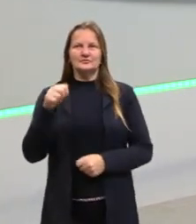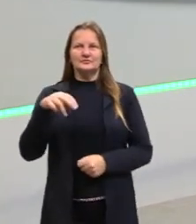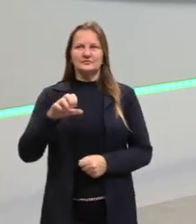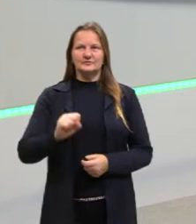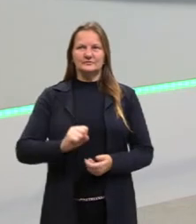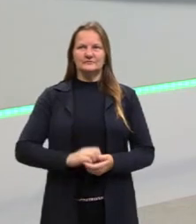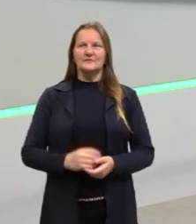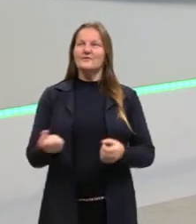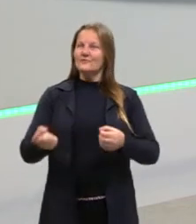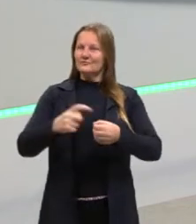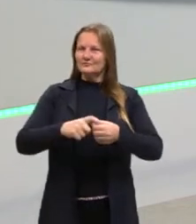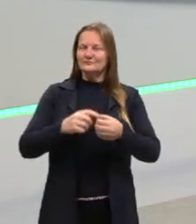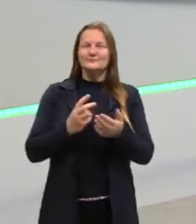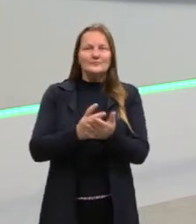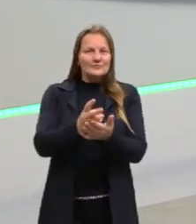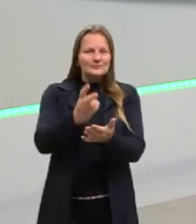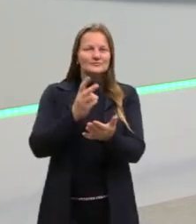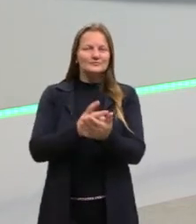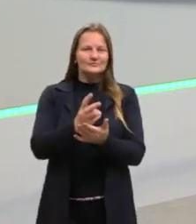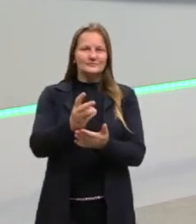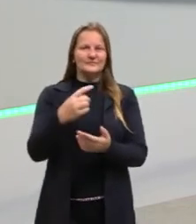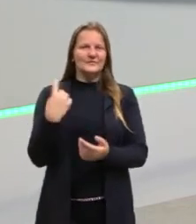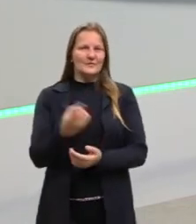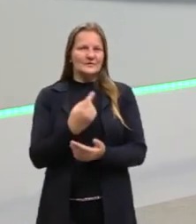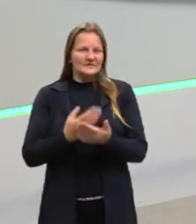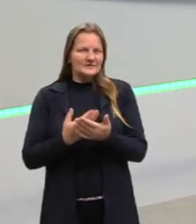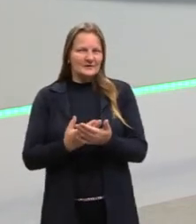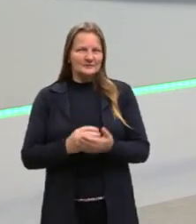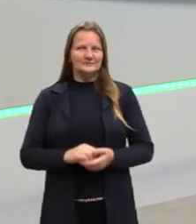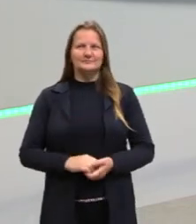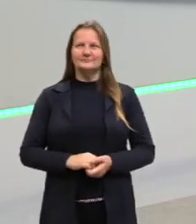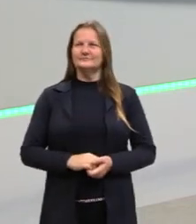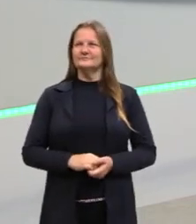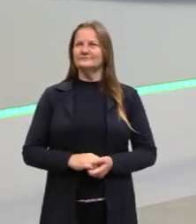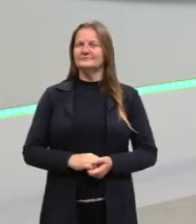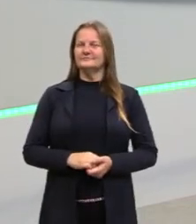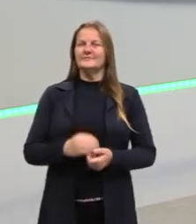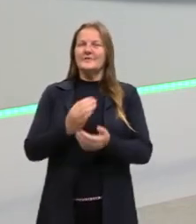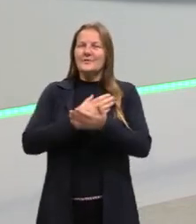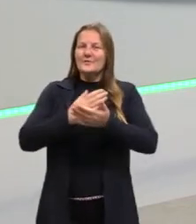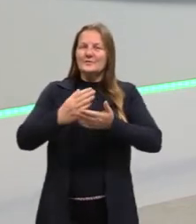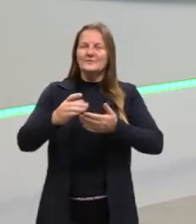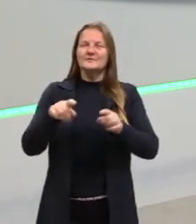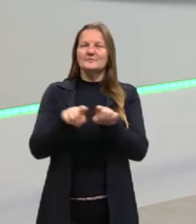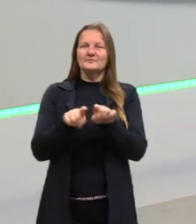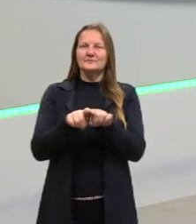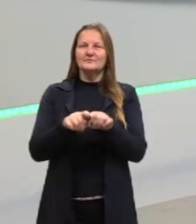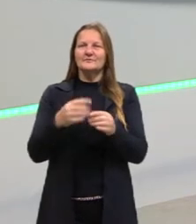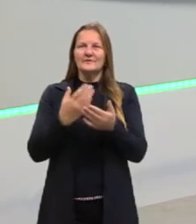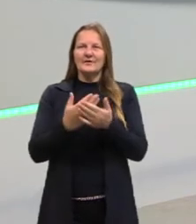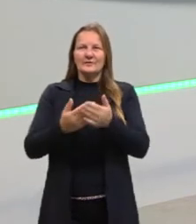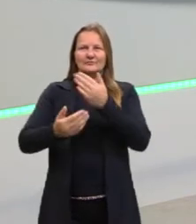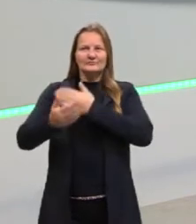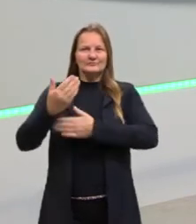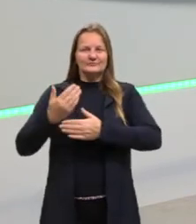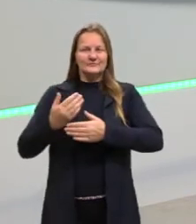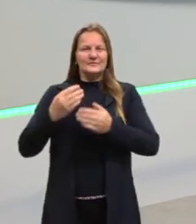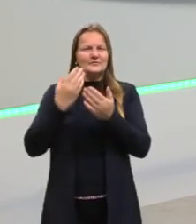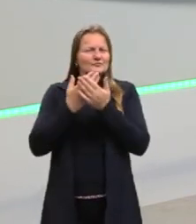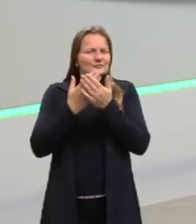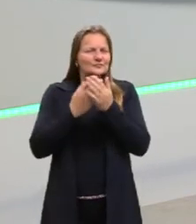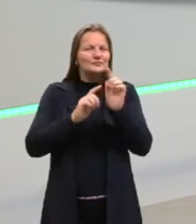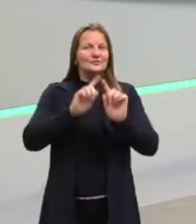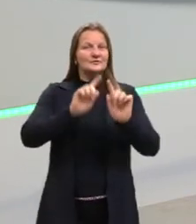voltamos aí para dar continuidade nas nossas aulas. Nós começamos então na aula anterior, né, o estudo